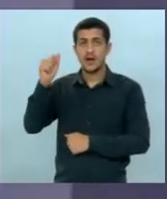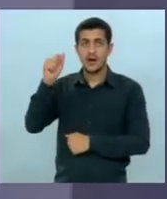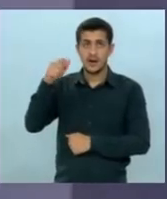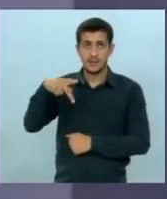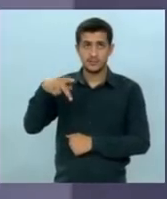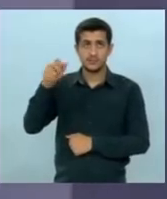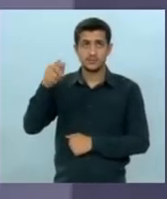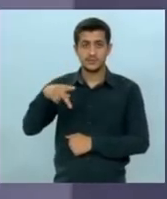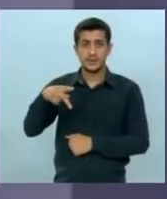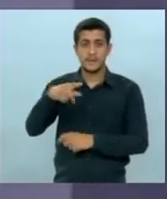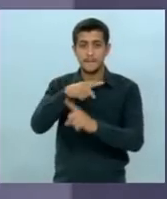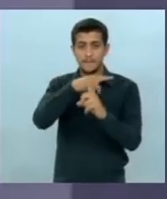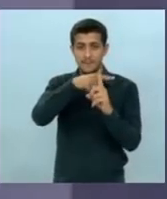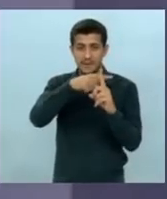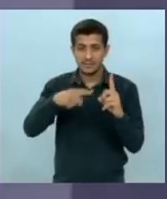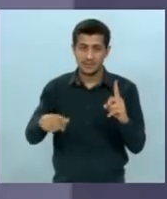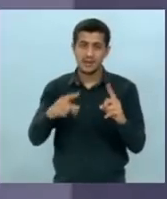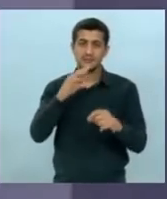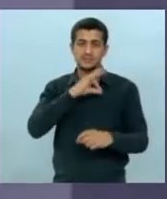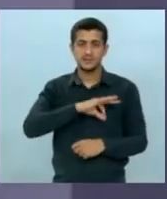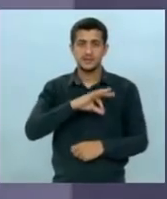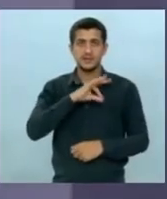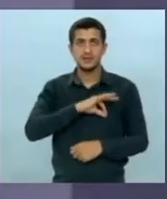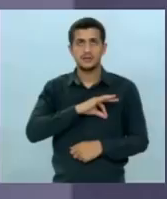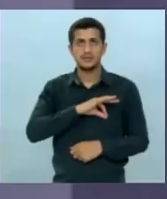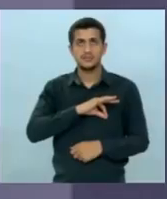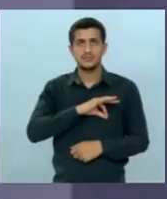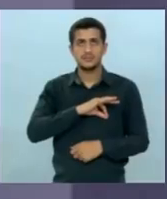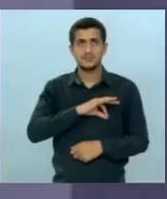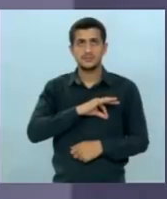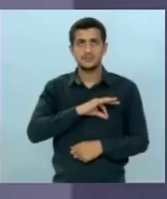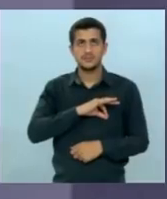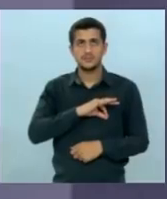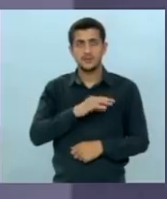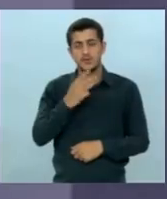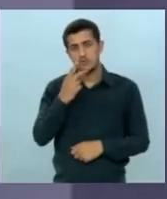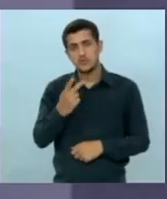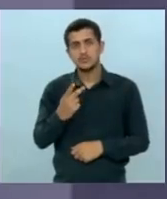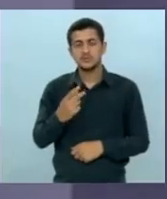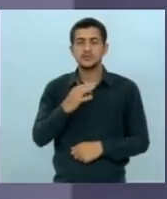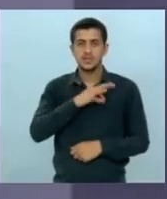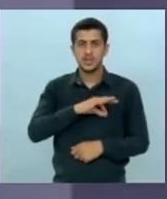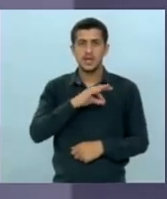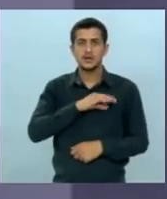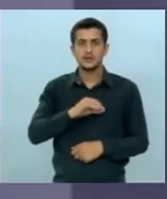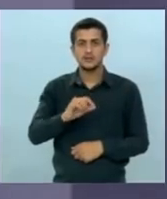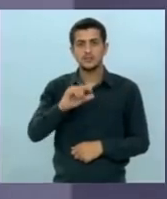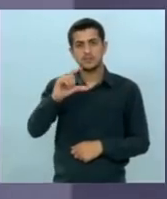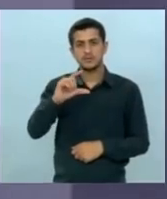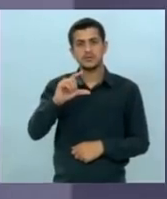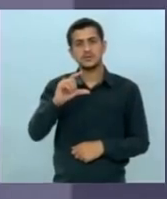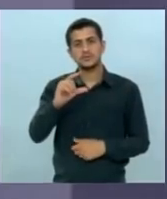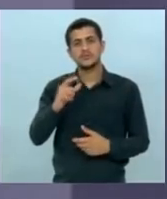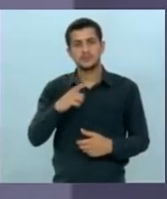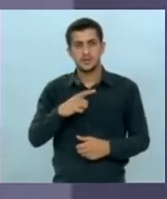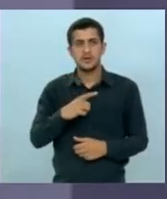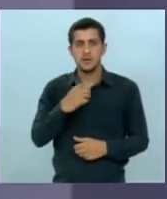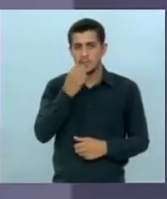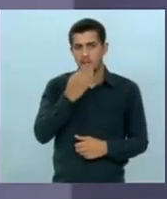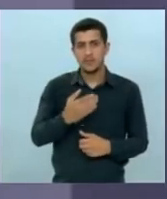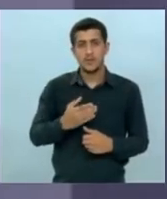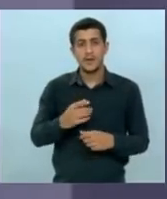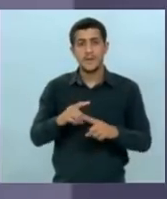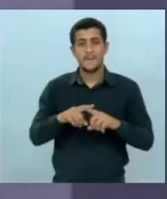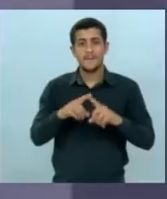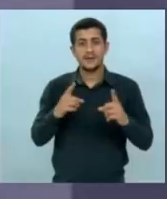ganhando metade do que eu ganhava antes que é um salário digamos até grande para os padrões brasileiros e com relação a